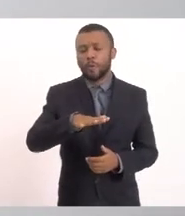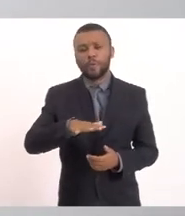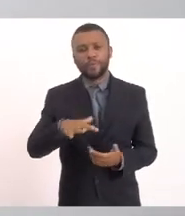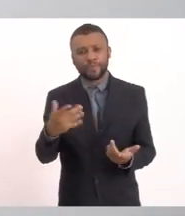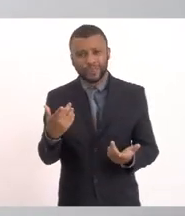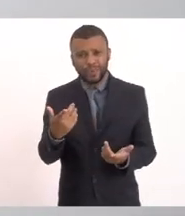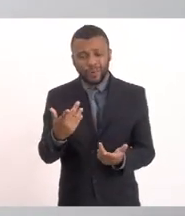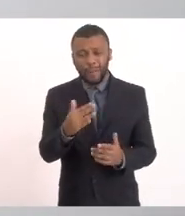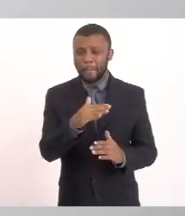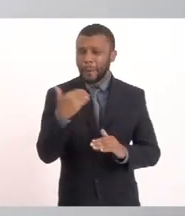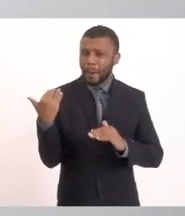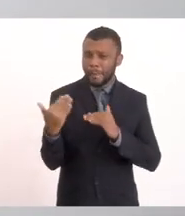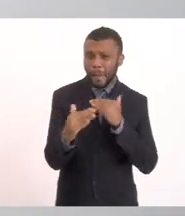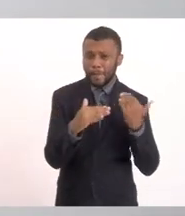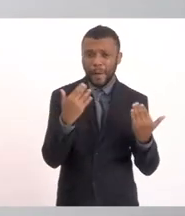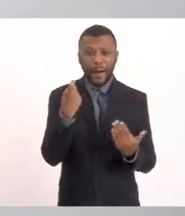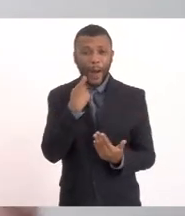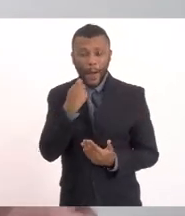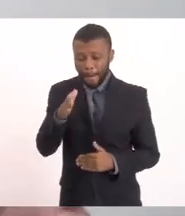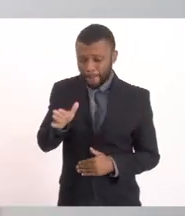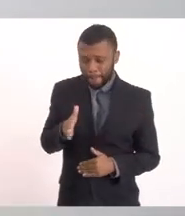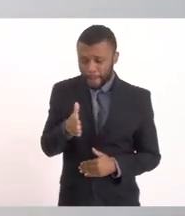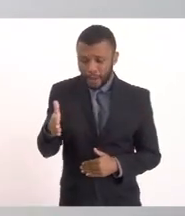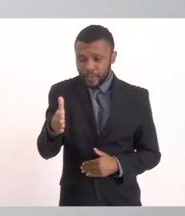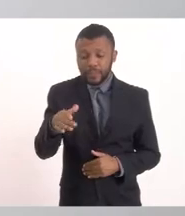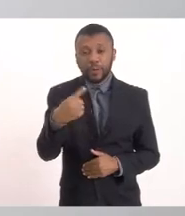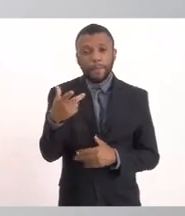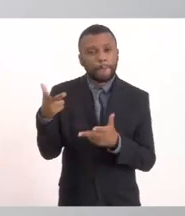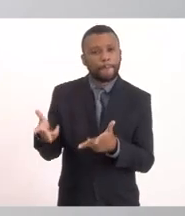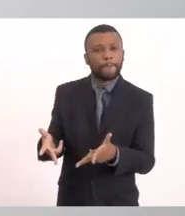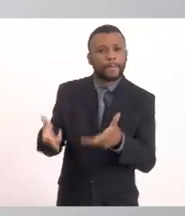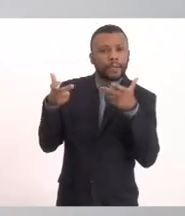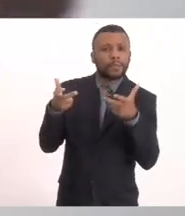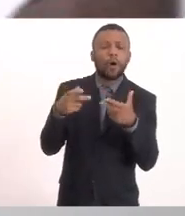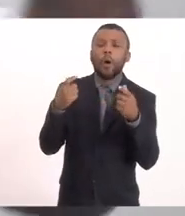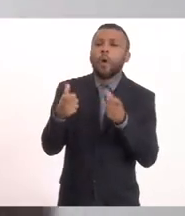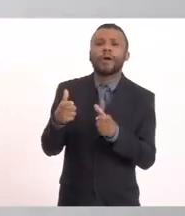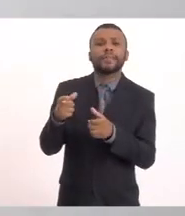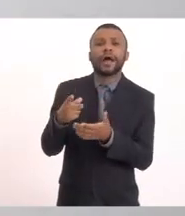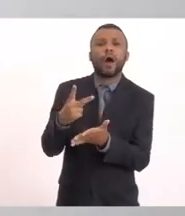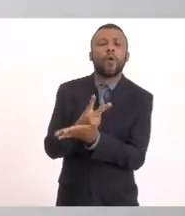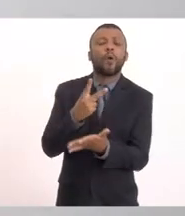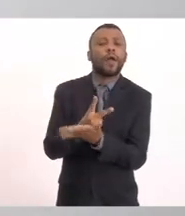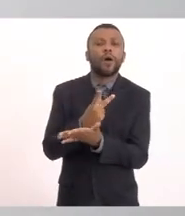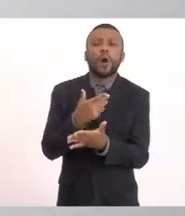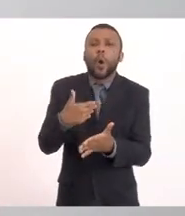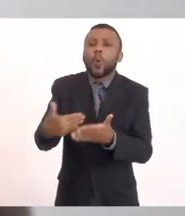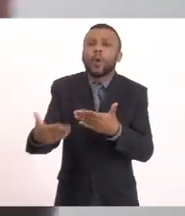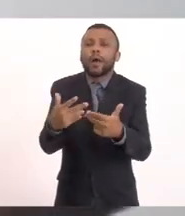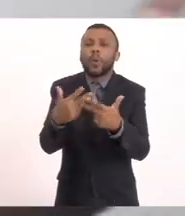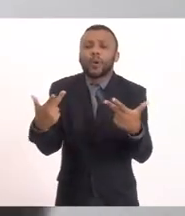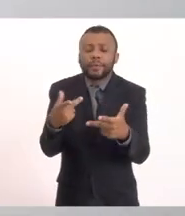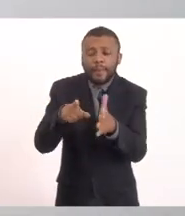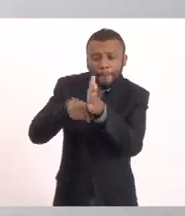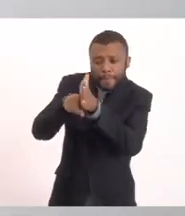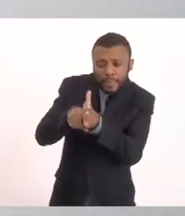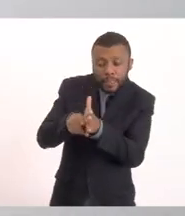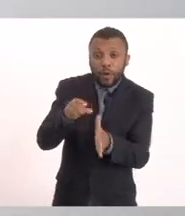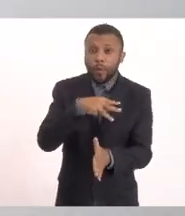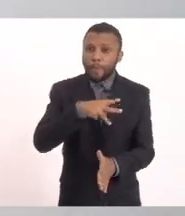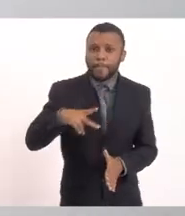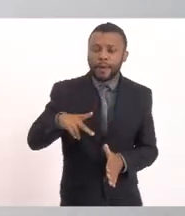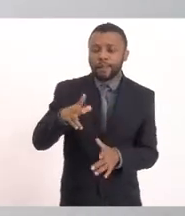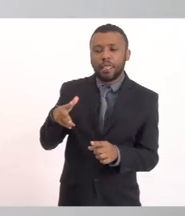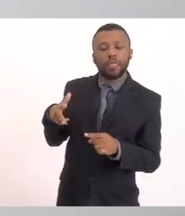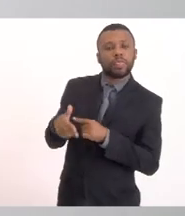peixe mais Então nós temos que ver Onde está o erro Que fizeram errado Mas qualquer coisa O Ministério Público Vai lá e embarga Embarga Para Tira uma